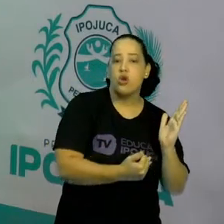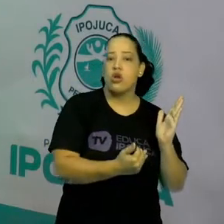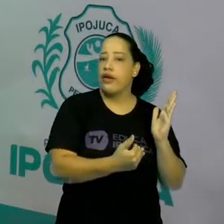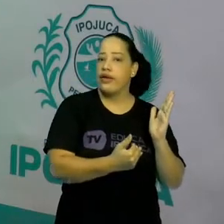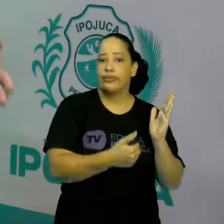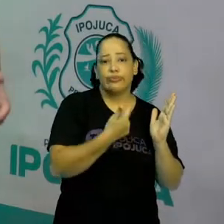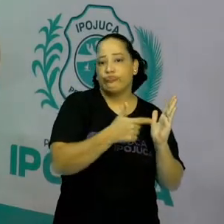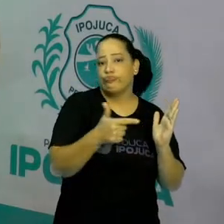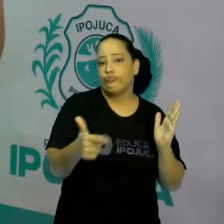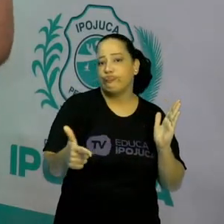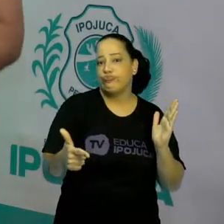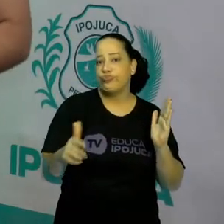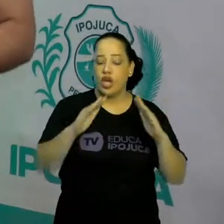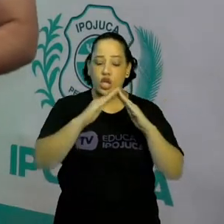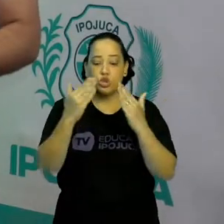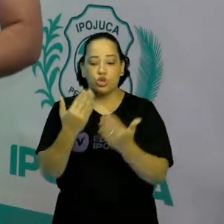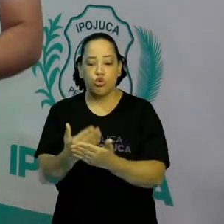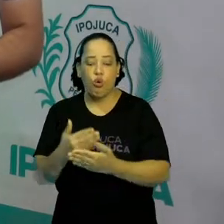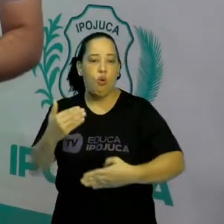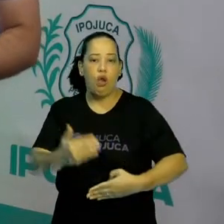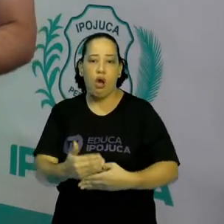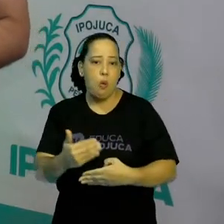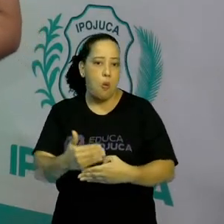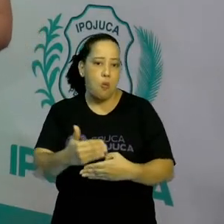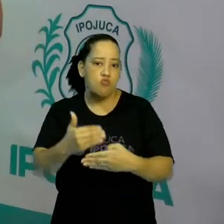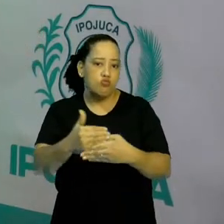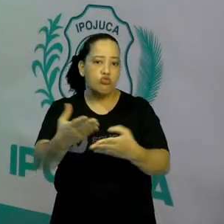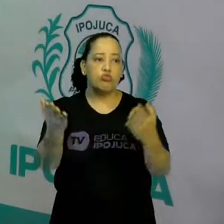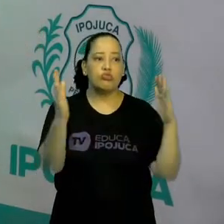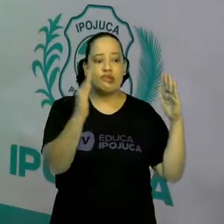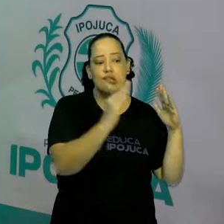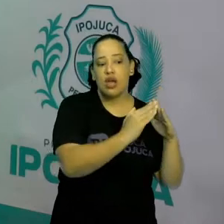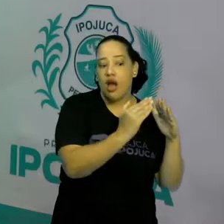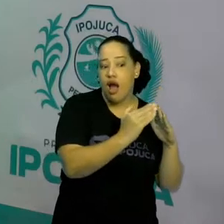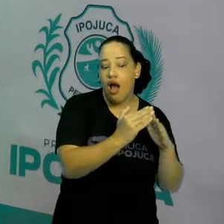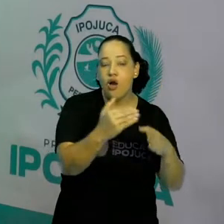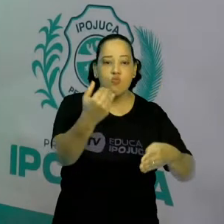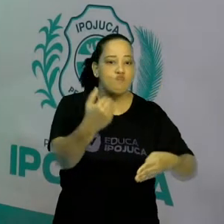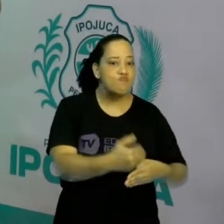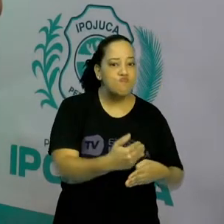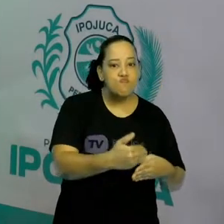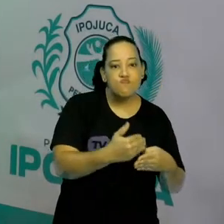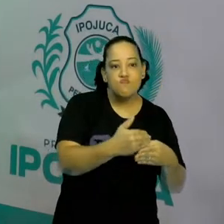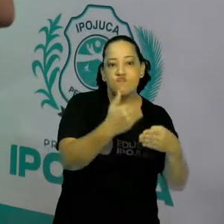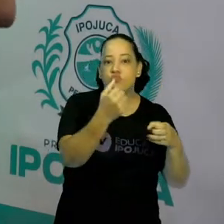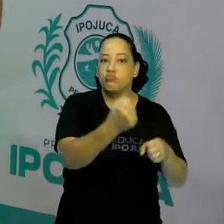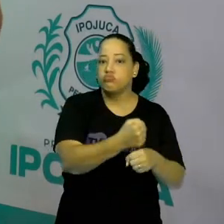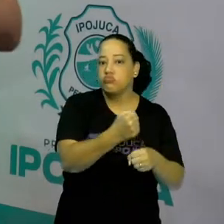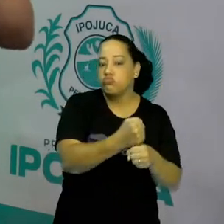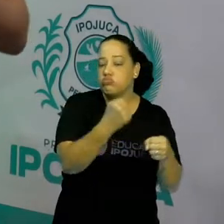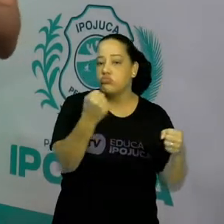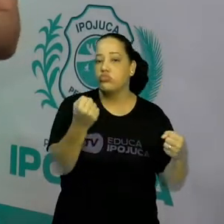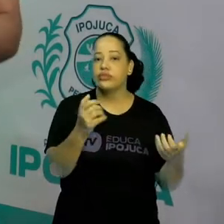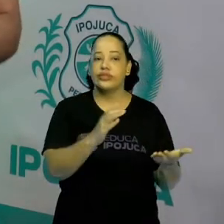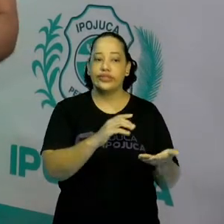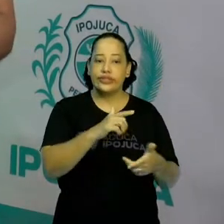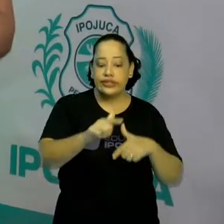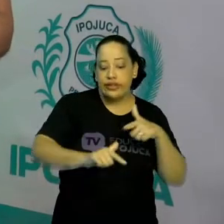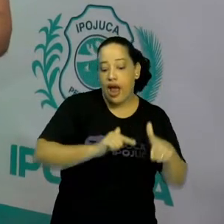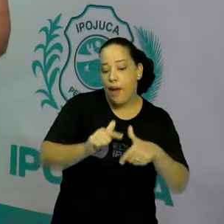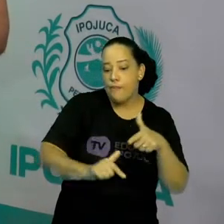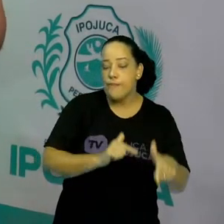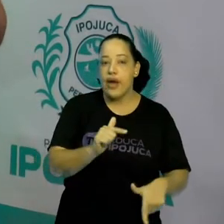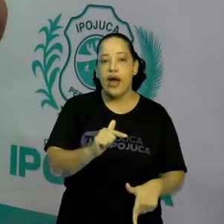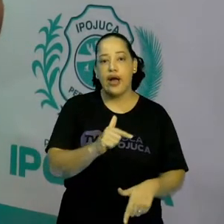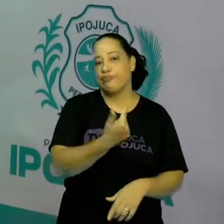construir escolas, não se pensou em construir casas, não se pensou em dar emprego digno para aquelas pessoas,